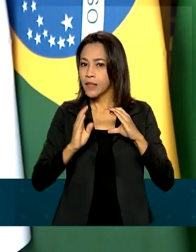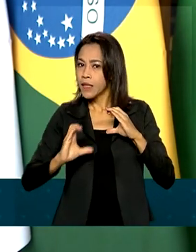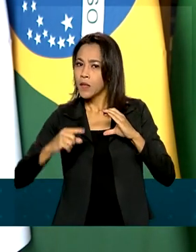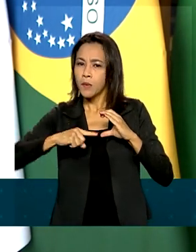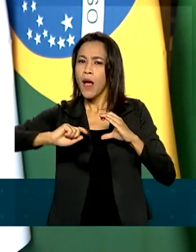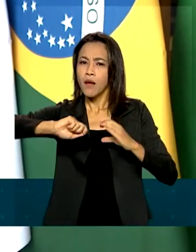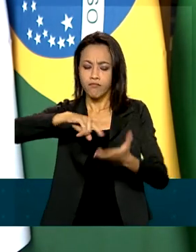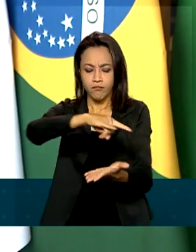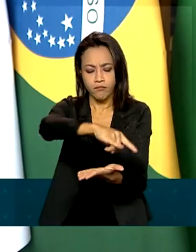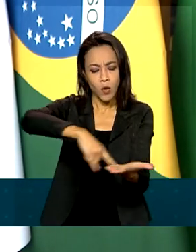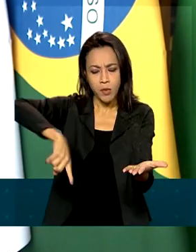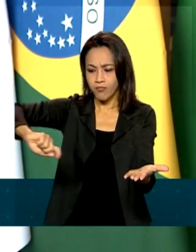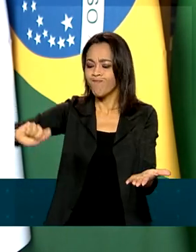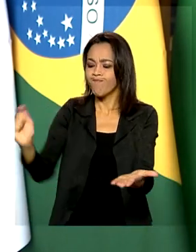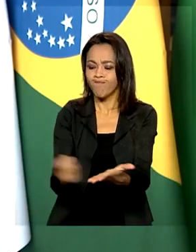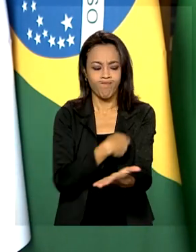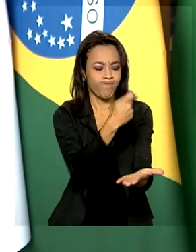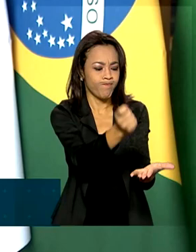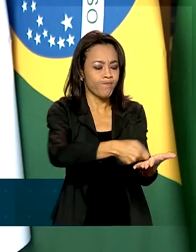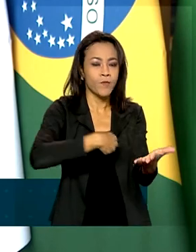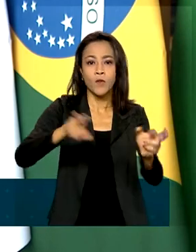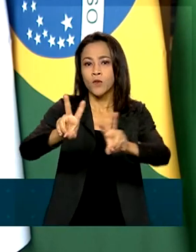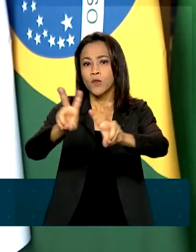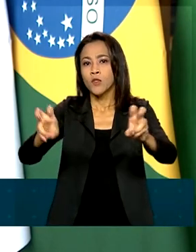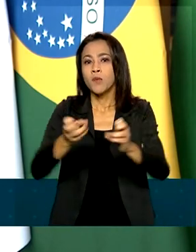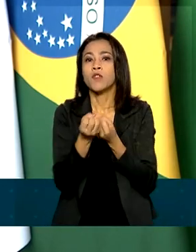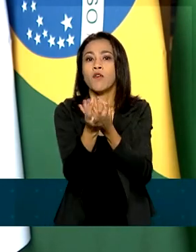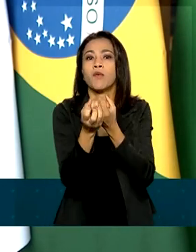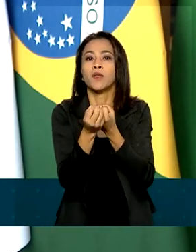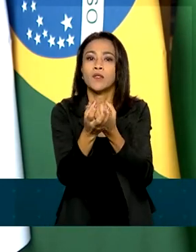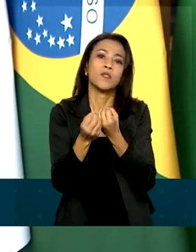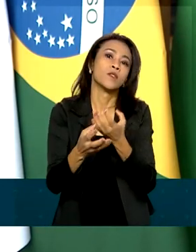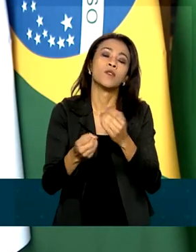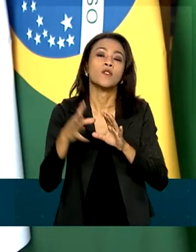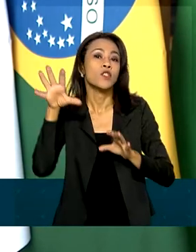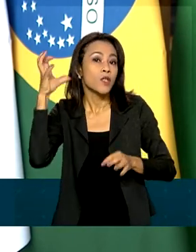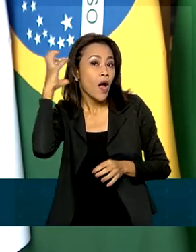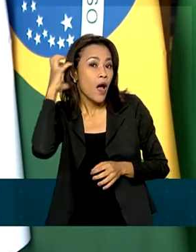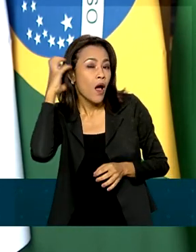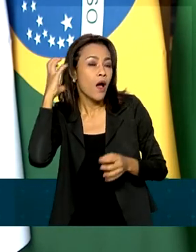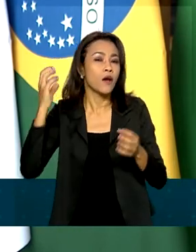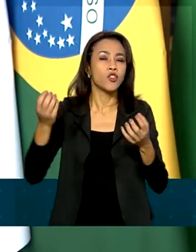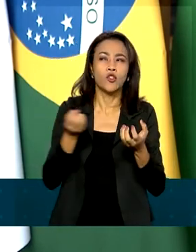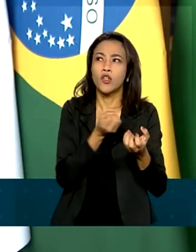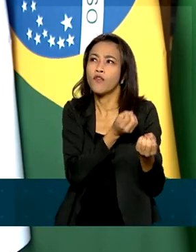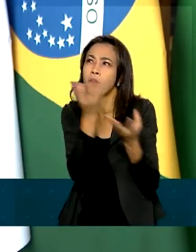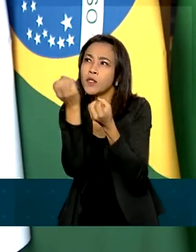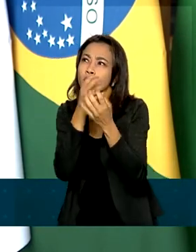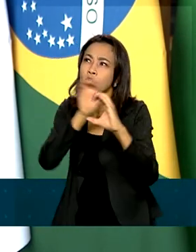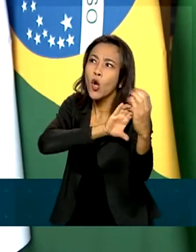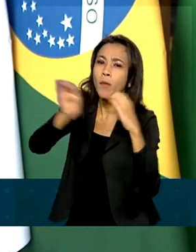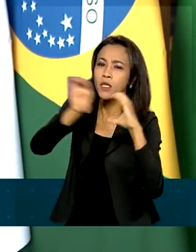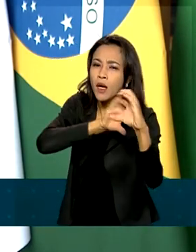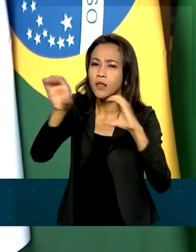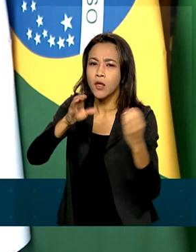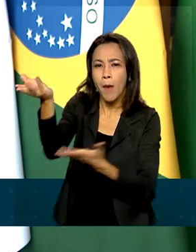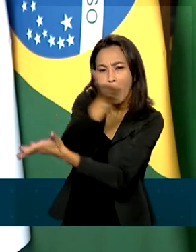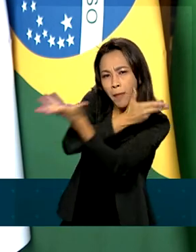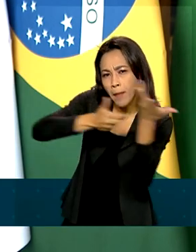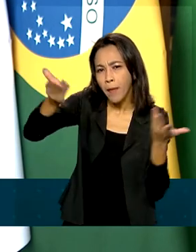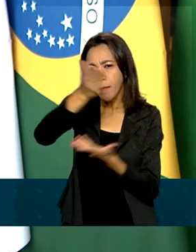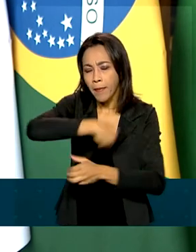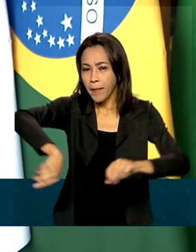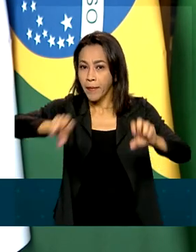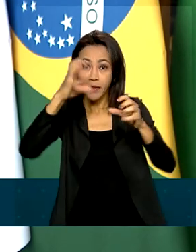de cooperação com o Serviço Público de Rádio Difusão Indiana, para aumentar o intercâmbio dos serviços de comunicação de rádio,